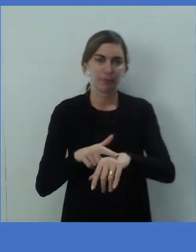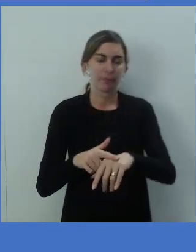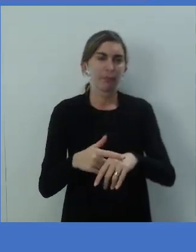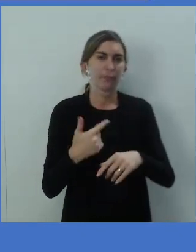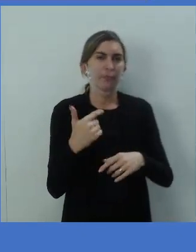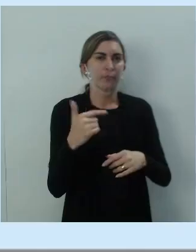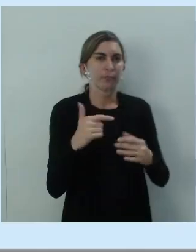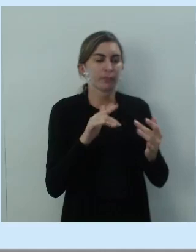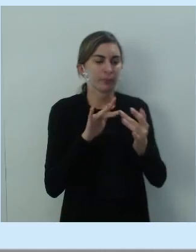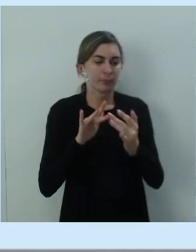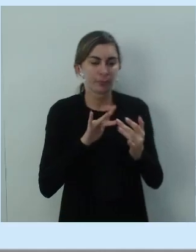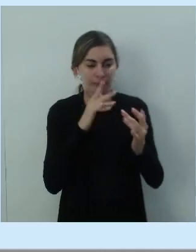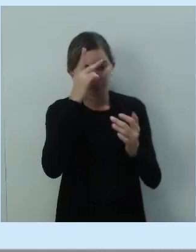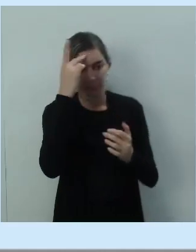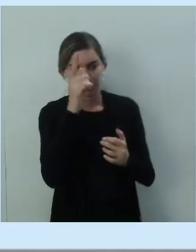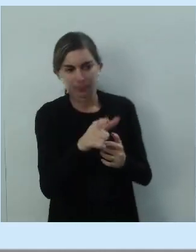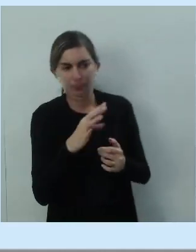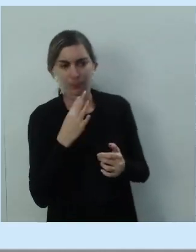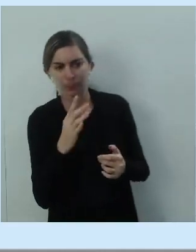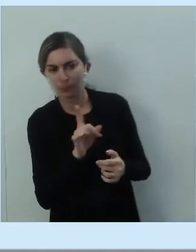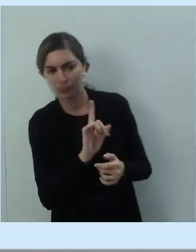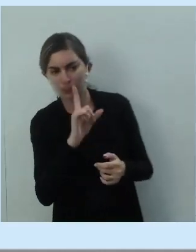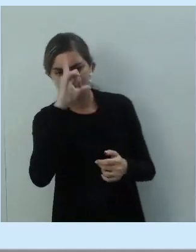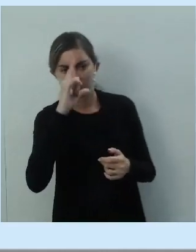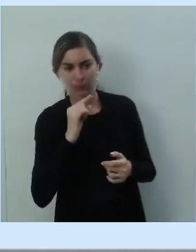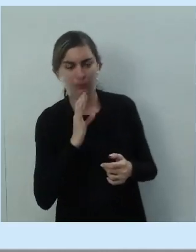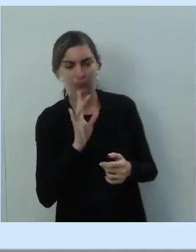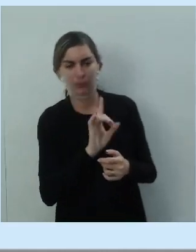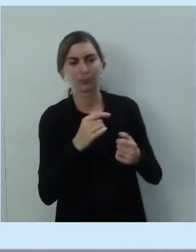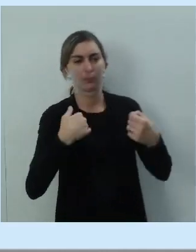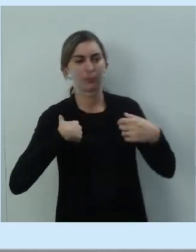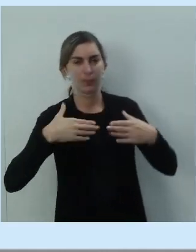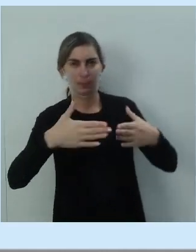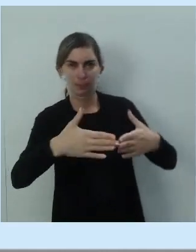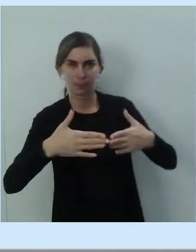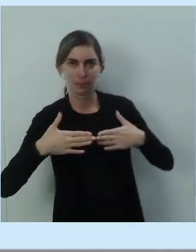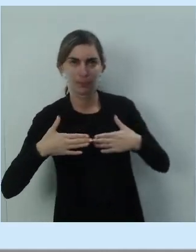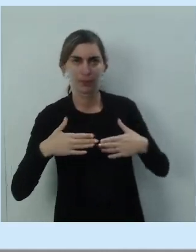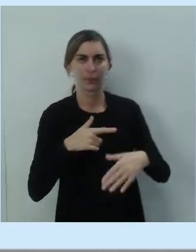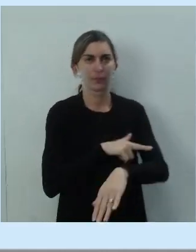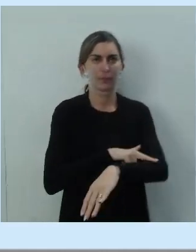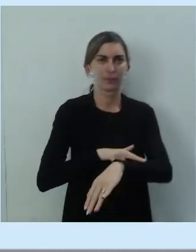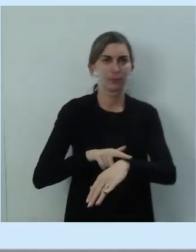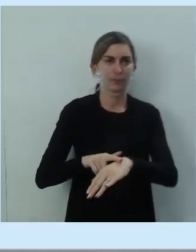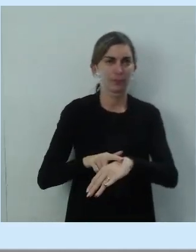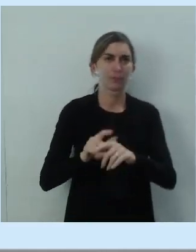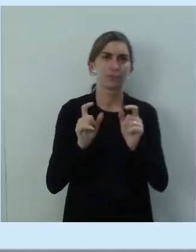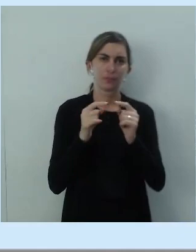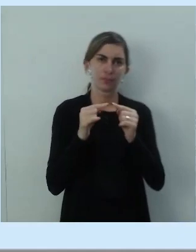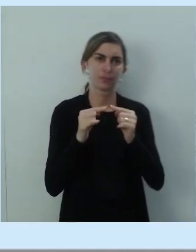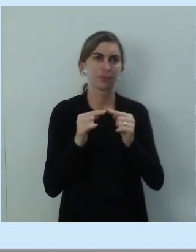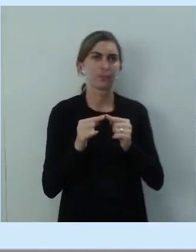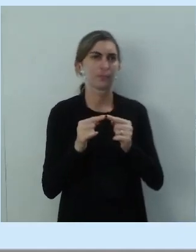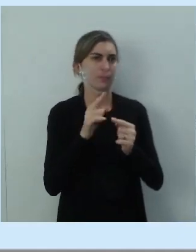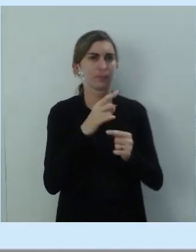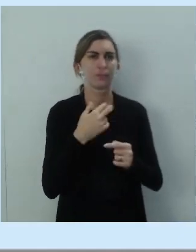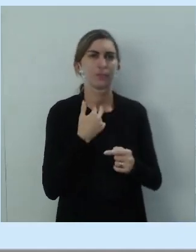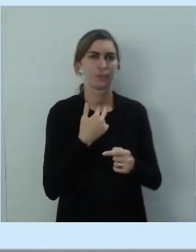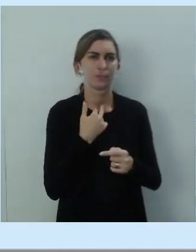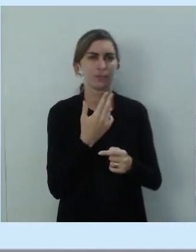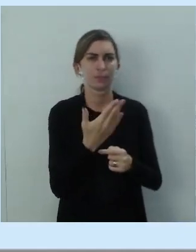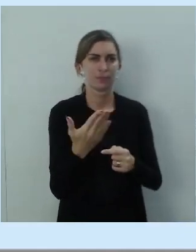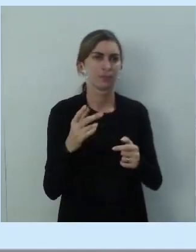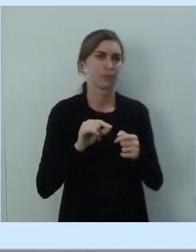tem uma afinidade com alguém. E a negativa, tem aí o Couldn't. Ou seja, você não poderia ter